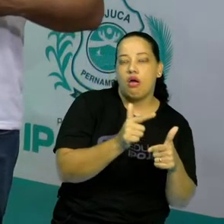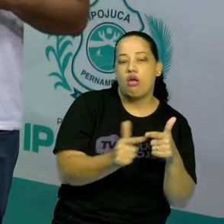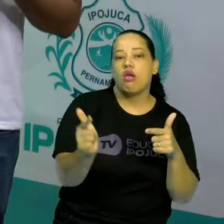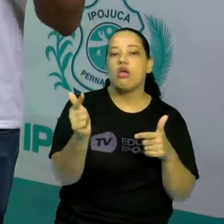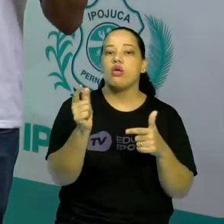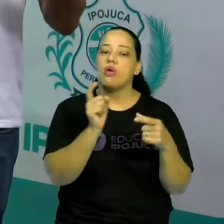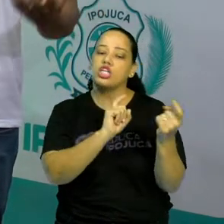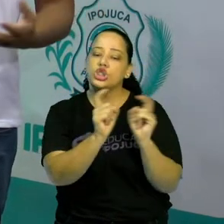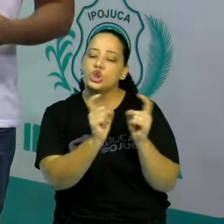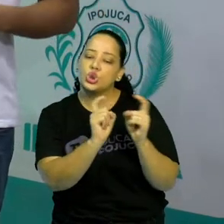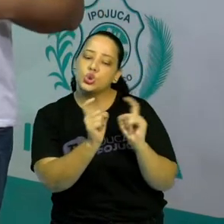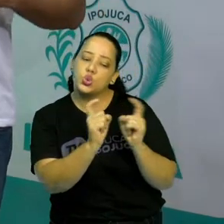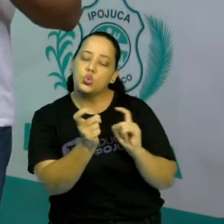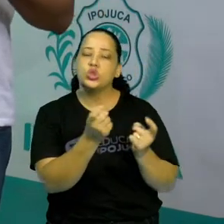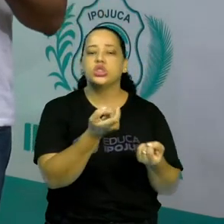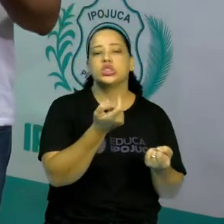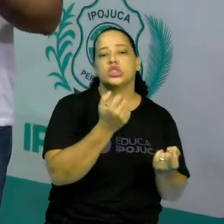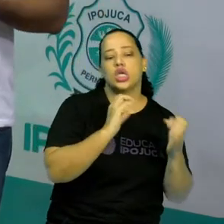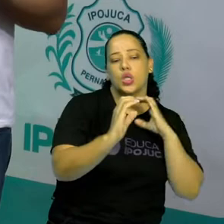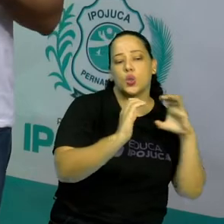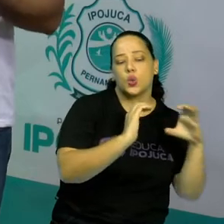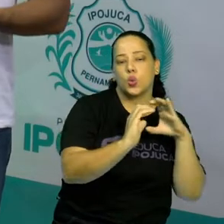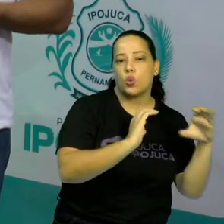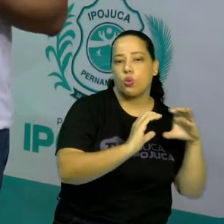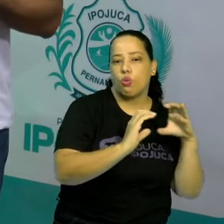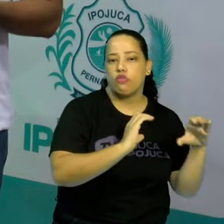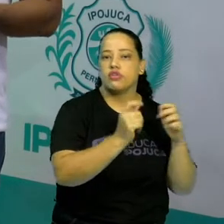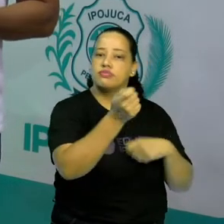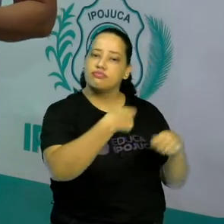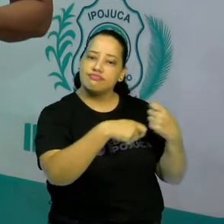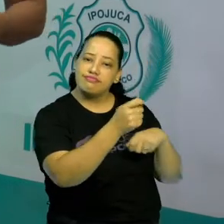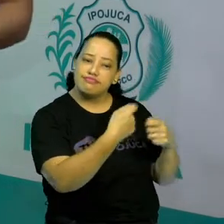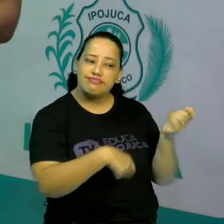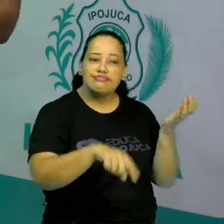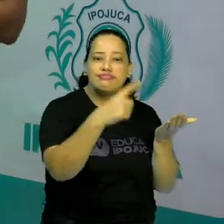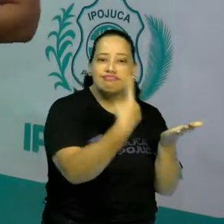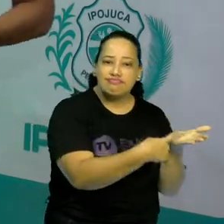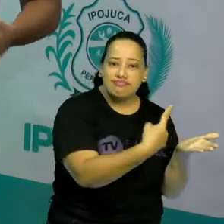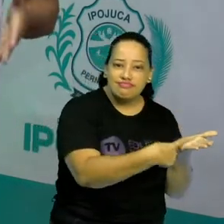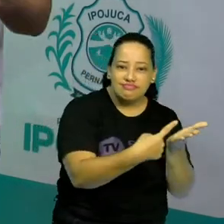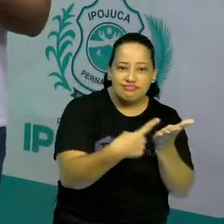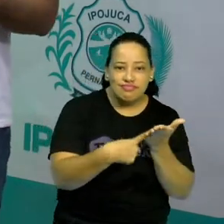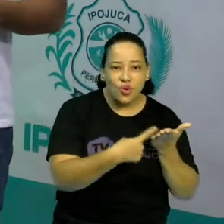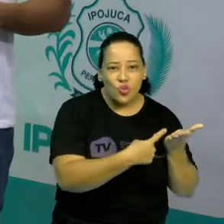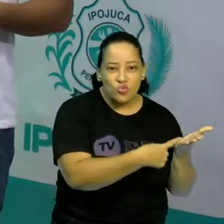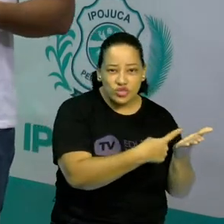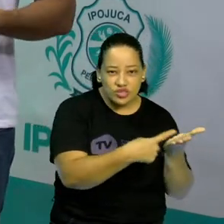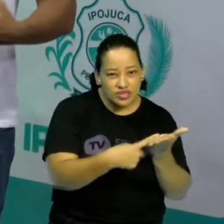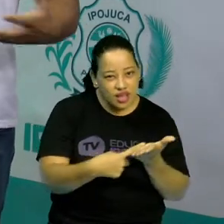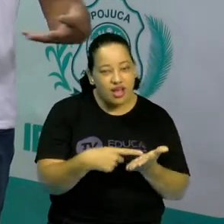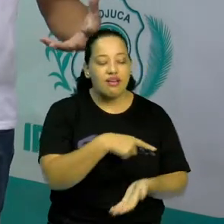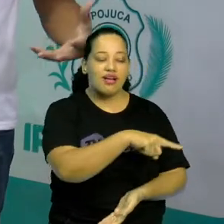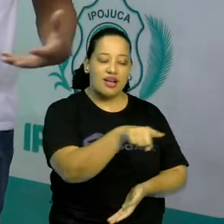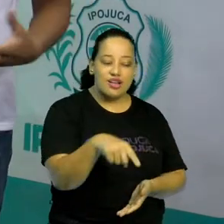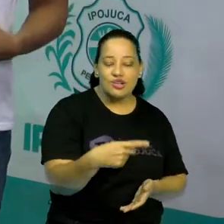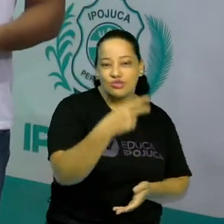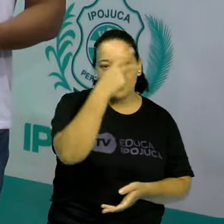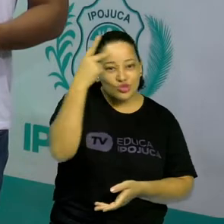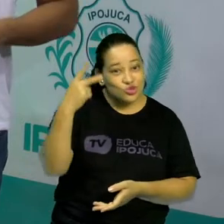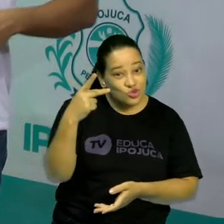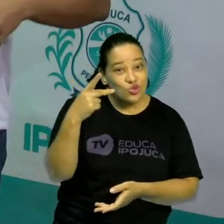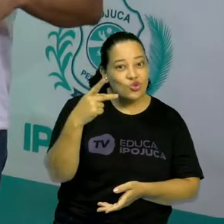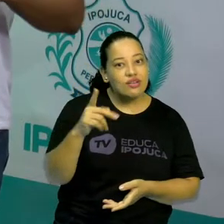discussões, diálogos, Negociações, acordos entre as pessoas para poder resolver